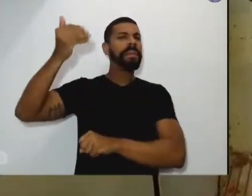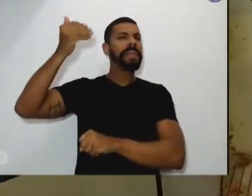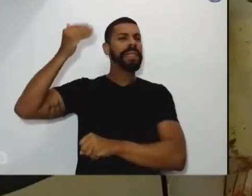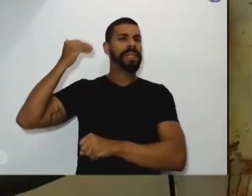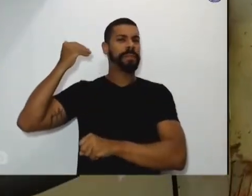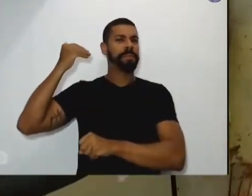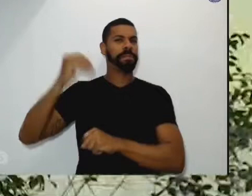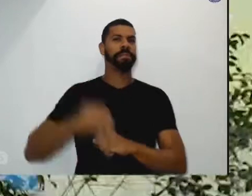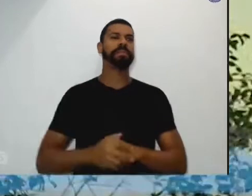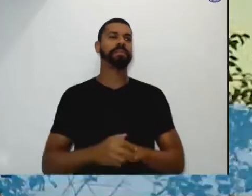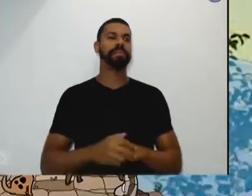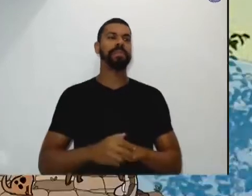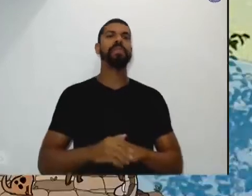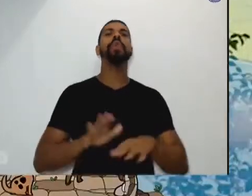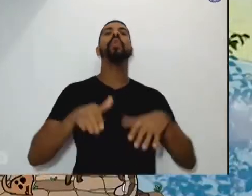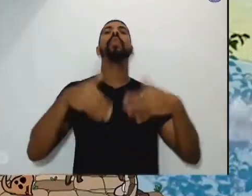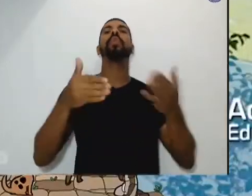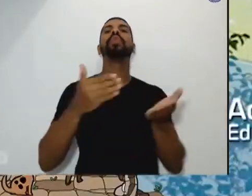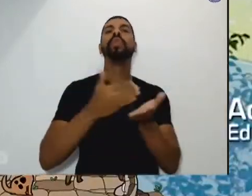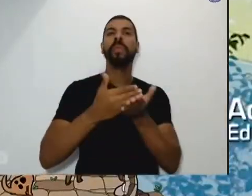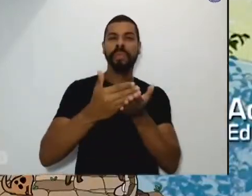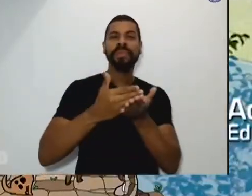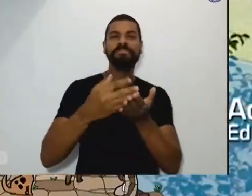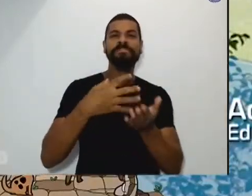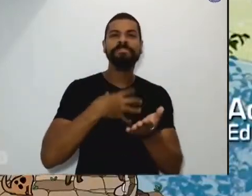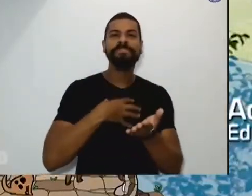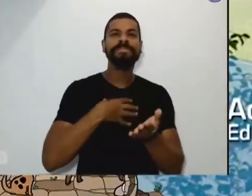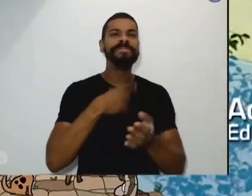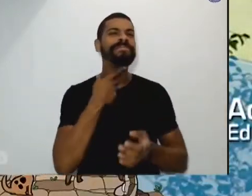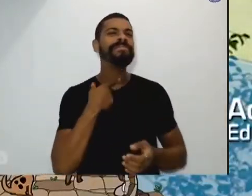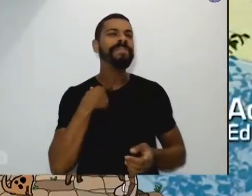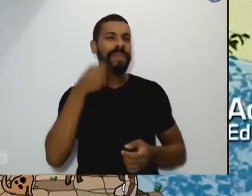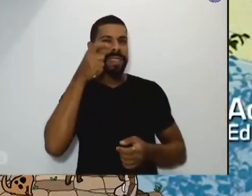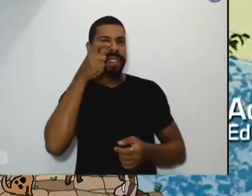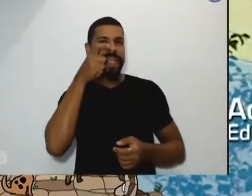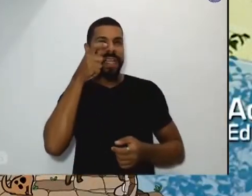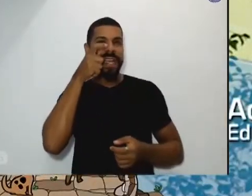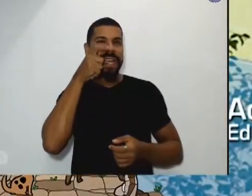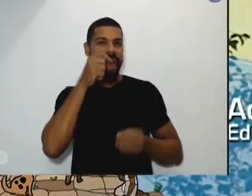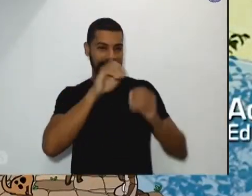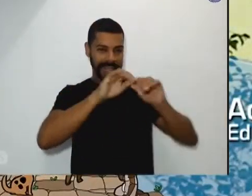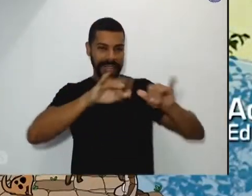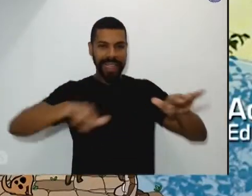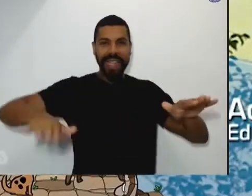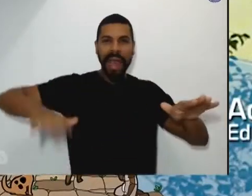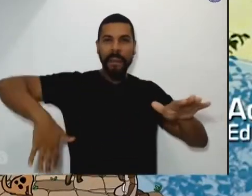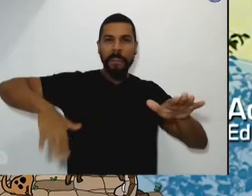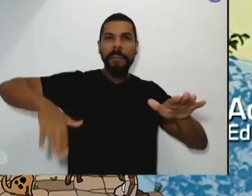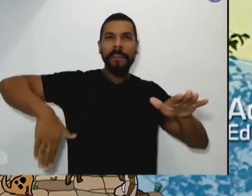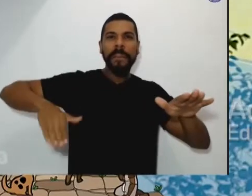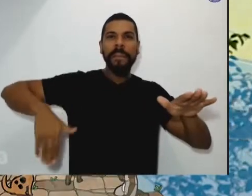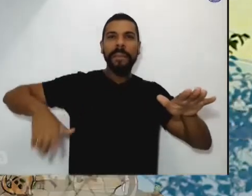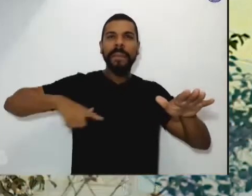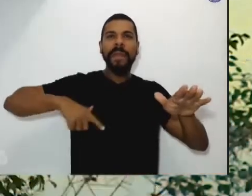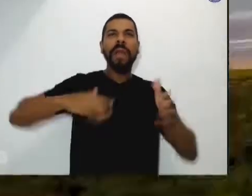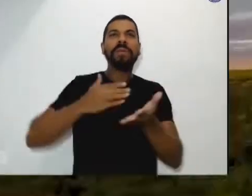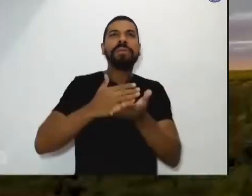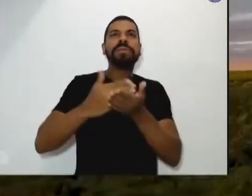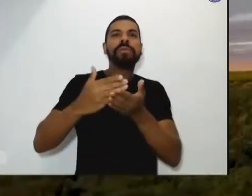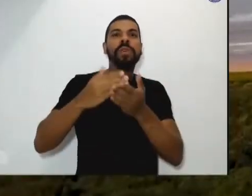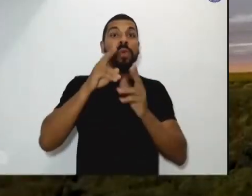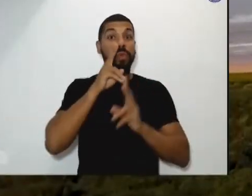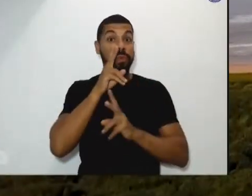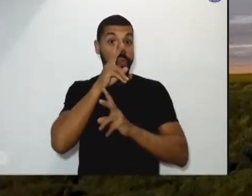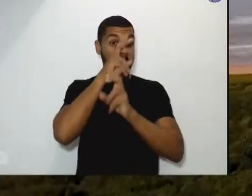Quando começou a ter um interesse pelo litoral, começou a ter um processo de especulação imobiliária muito forte,